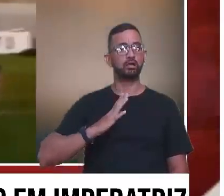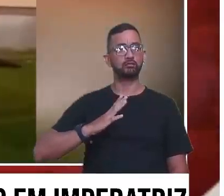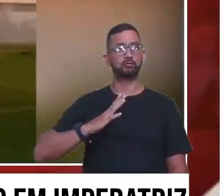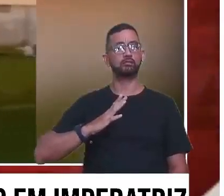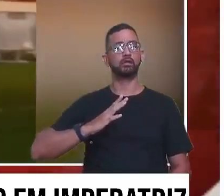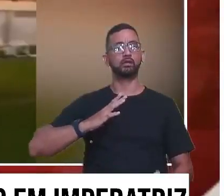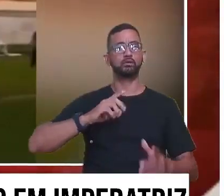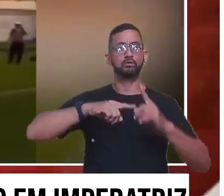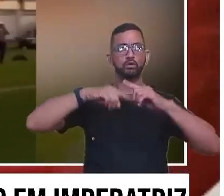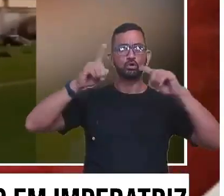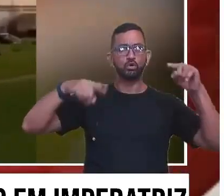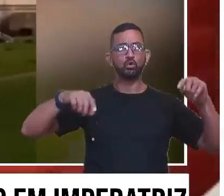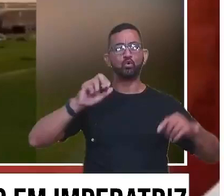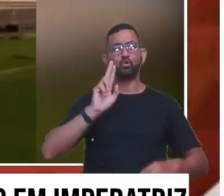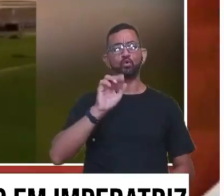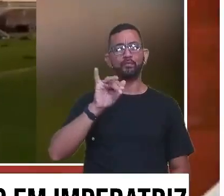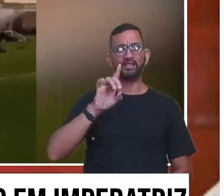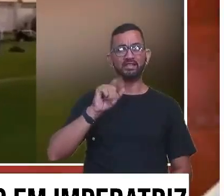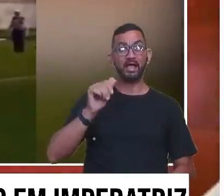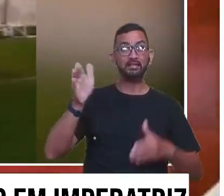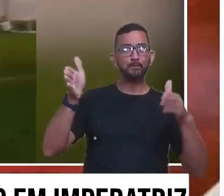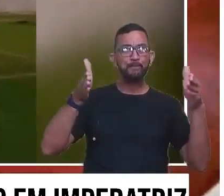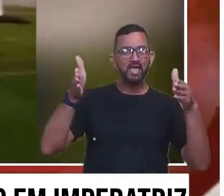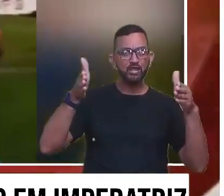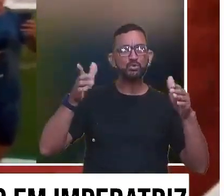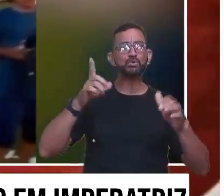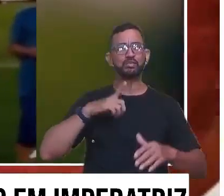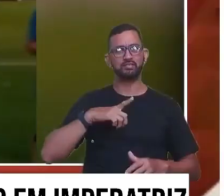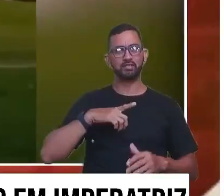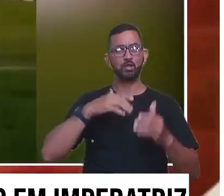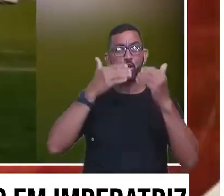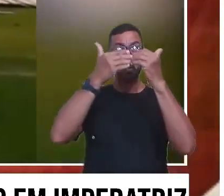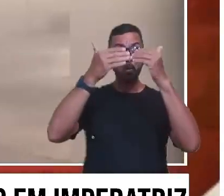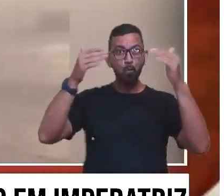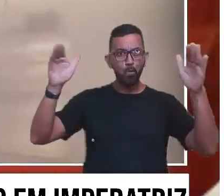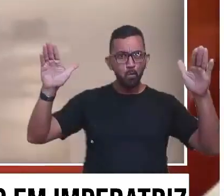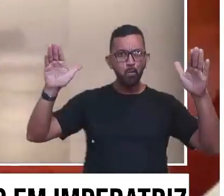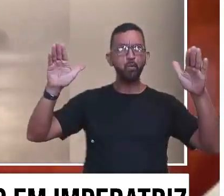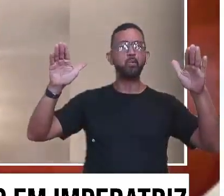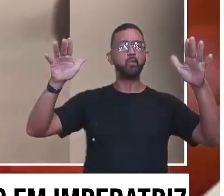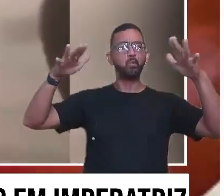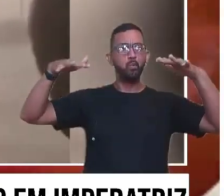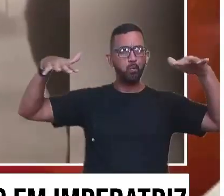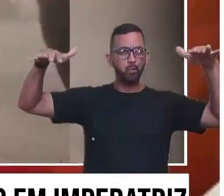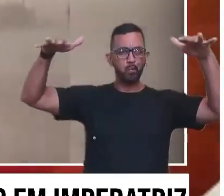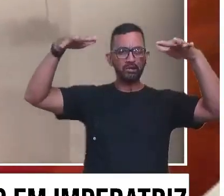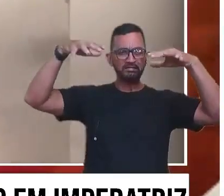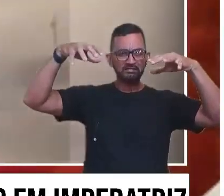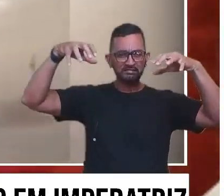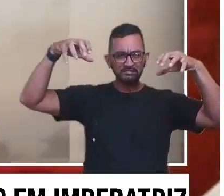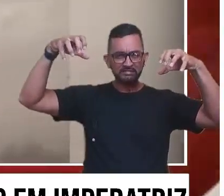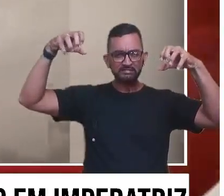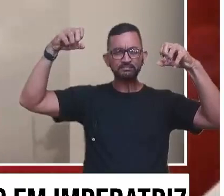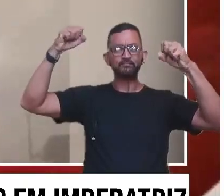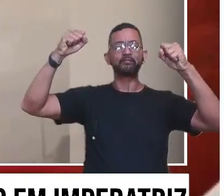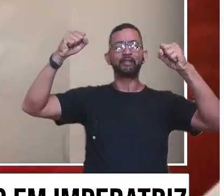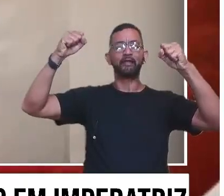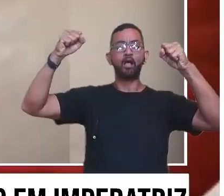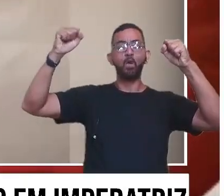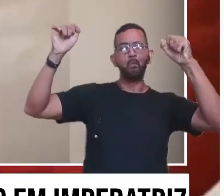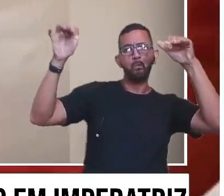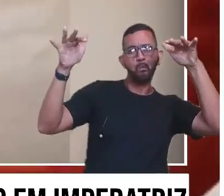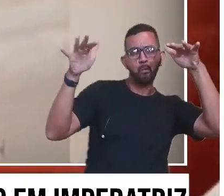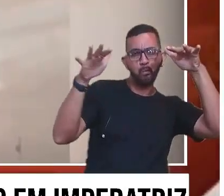forma, caindo a resistência à umidade que a gente tem durante esse período. Então, houve uma abertura nessa zona muito seca, a